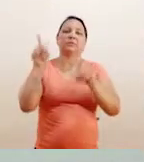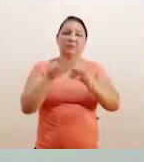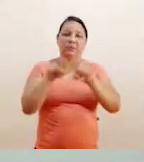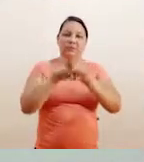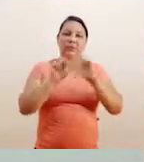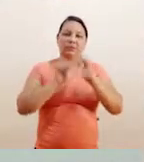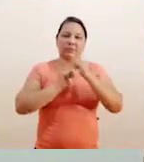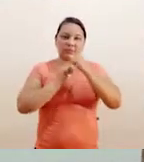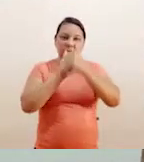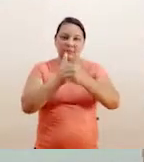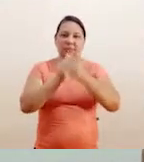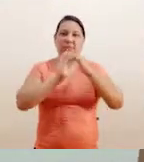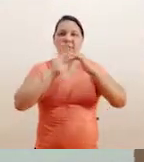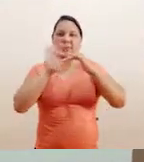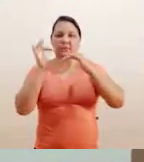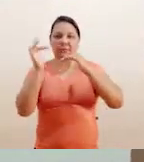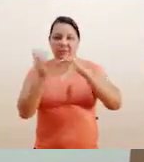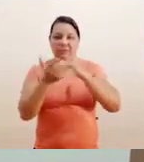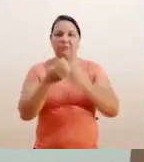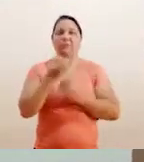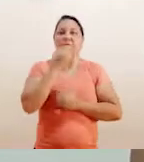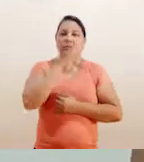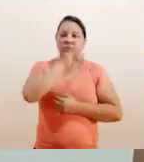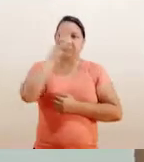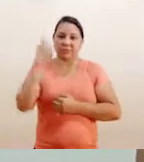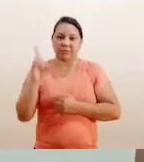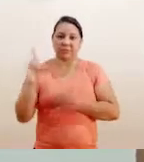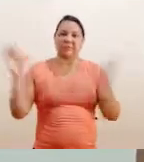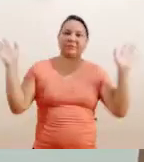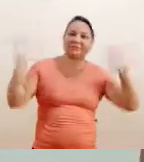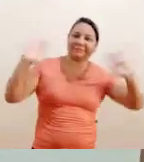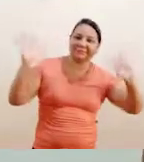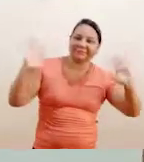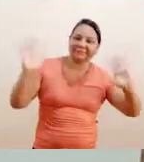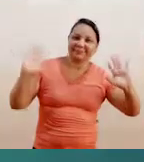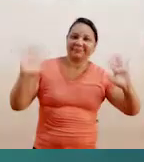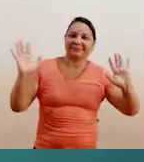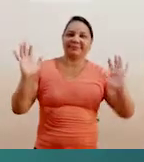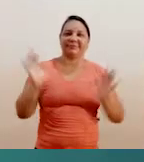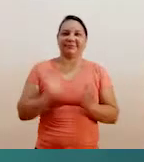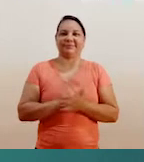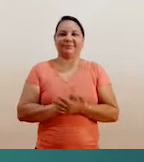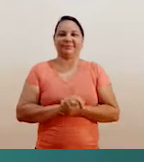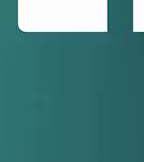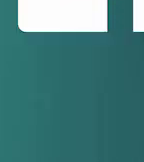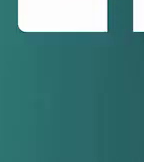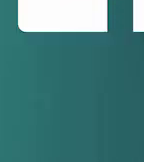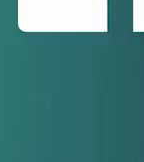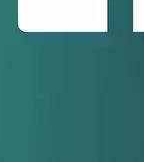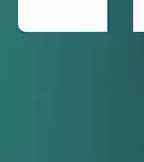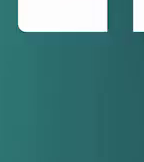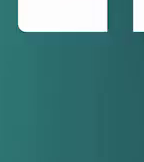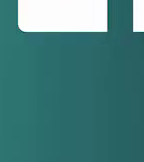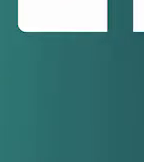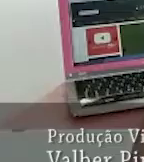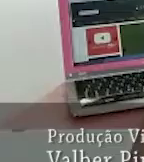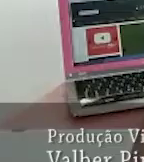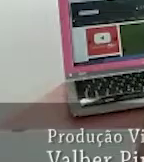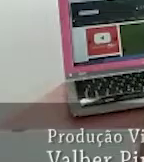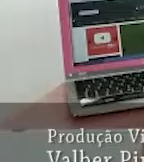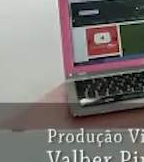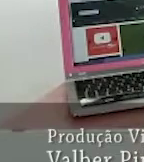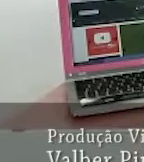Para mais informações, fique de olho no nosso site unifap.br e, claro, seguindo sempre nossas redes sociais.